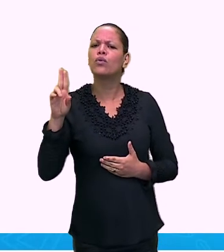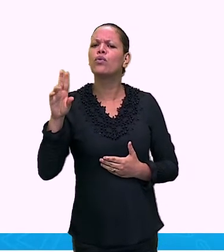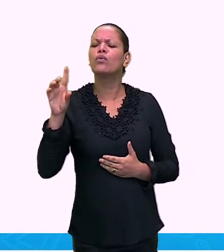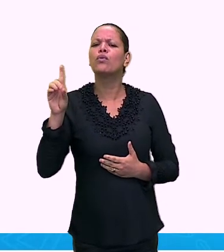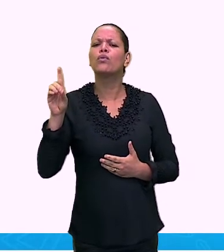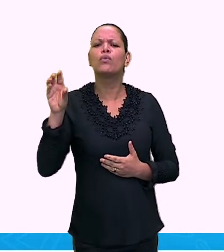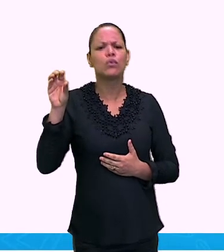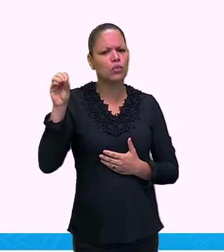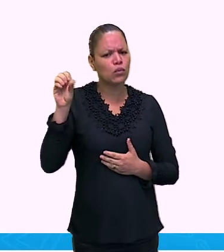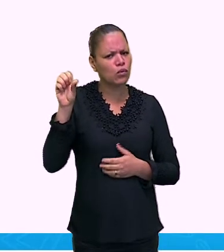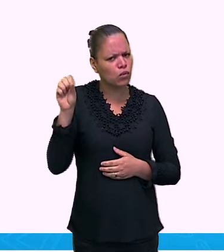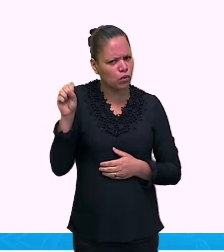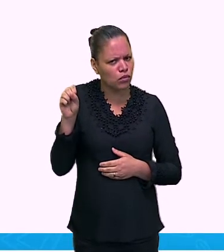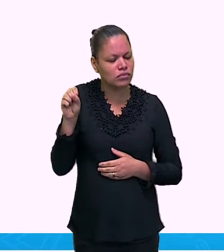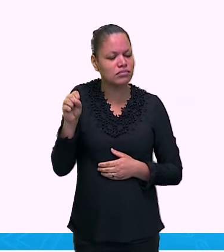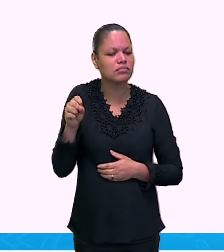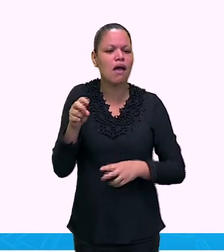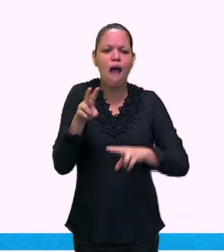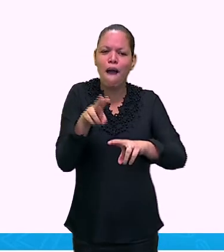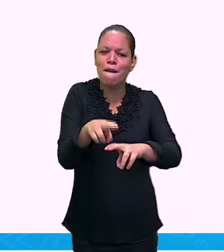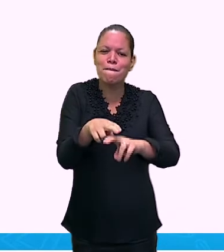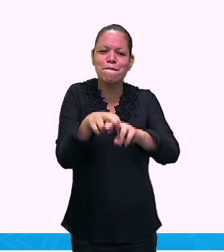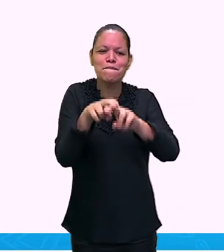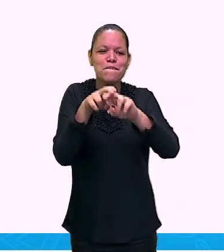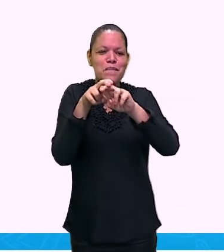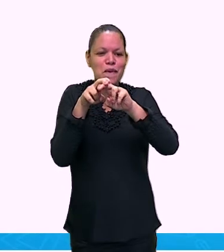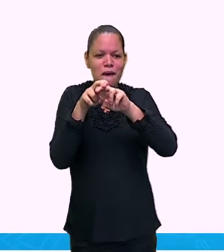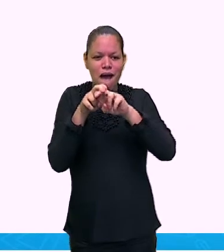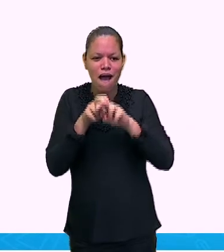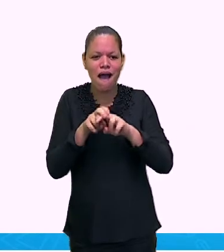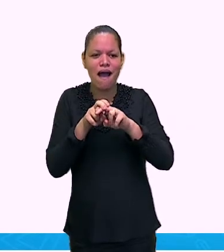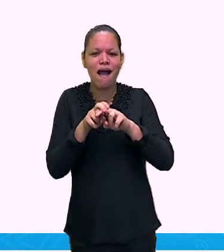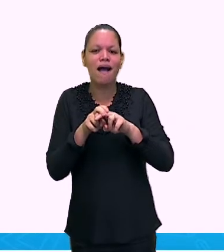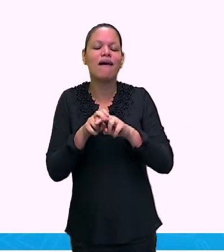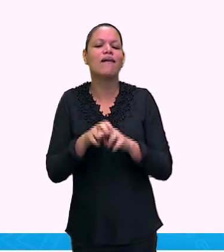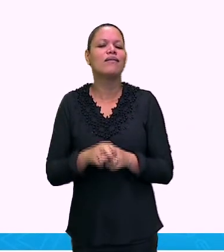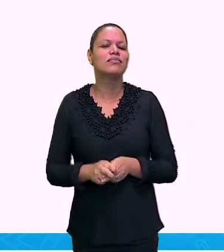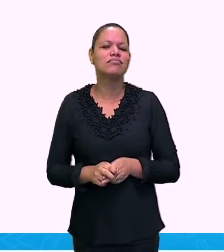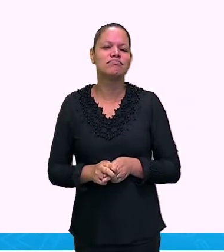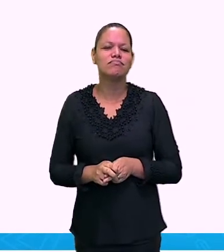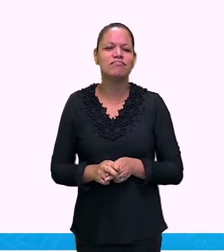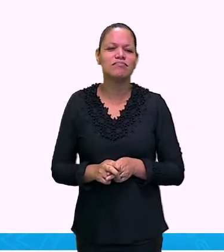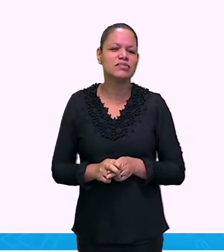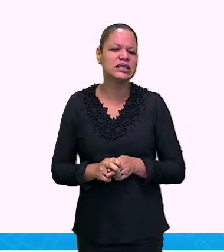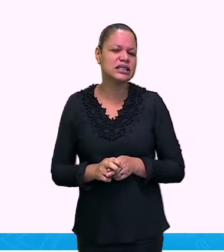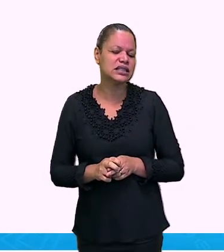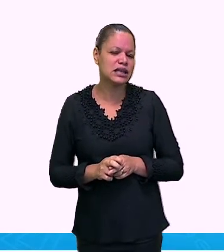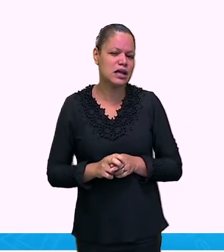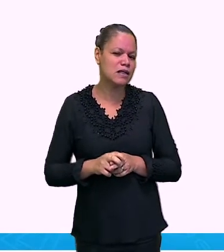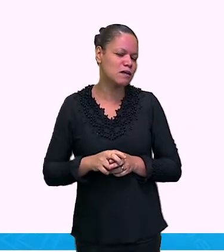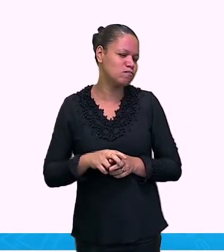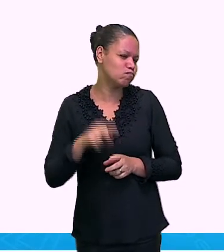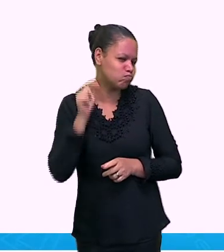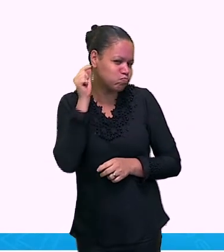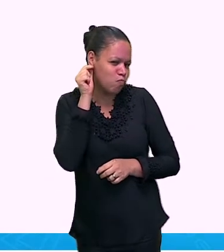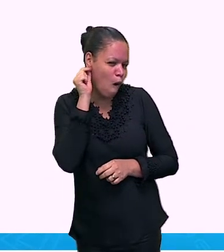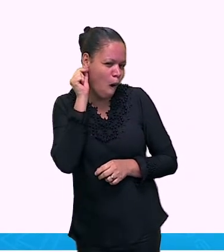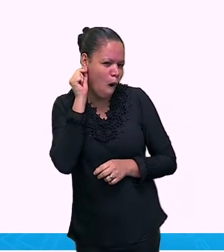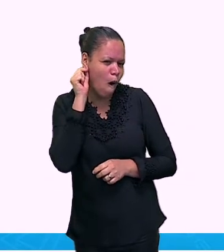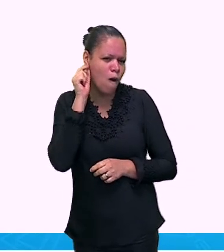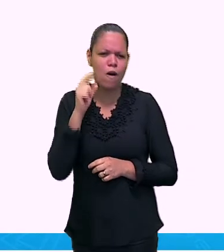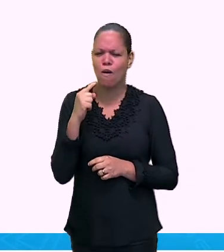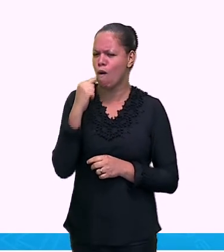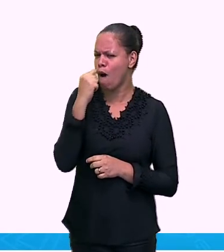botocudos. E eles eram índios, eles não queriam homem branco na terra deles, não.